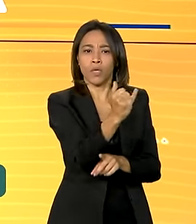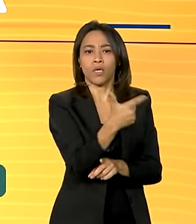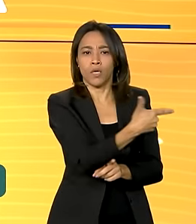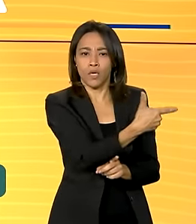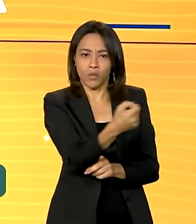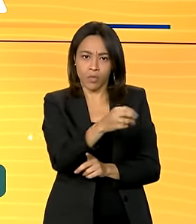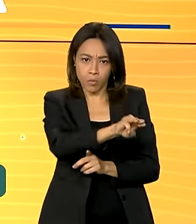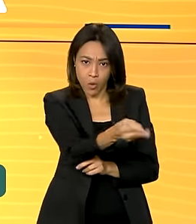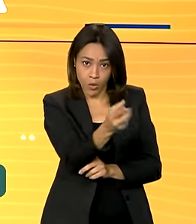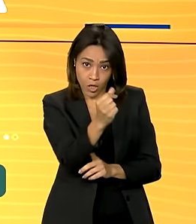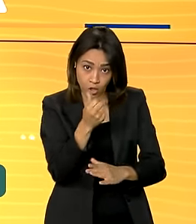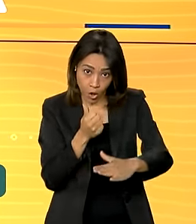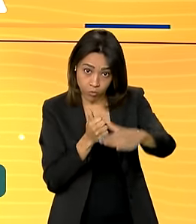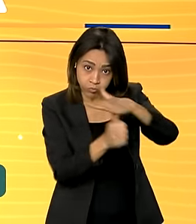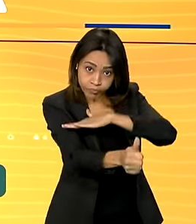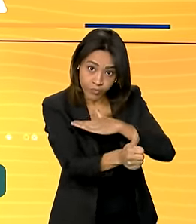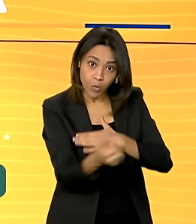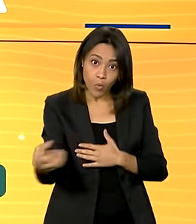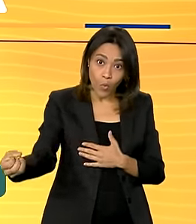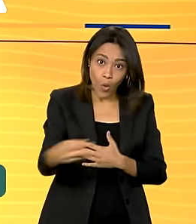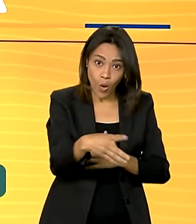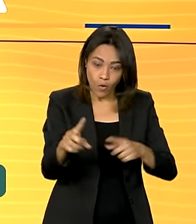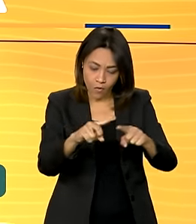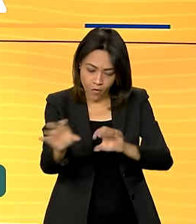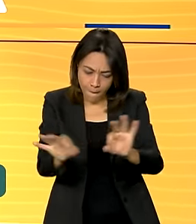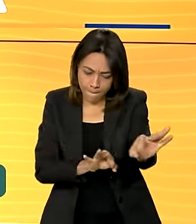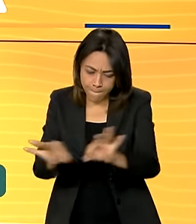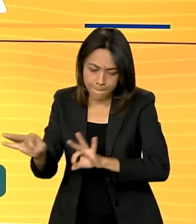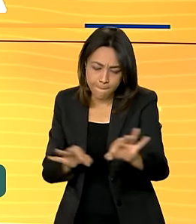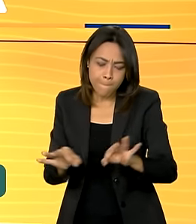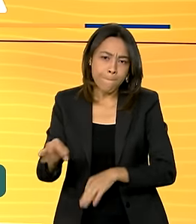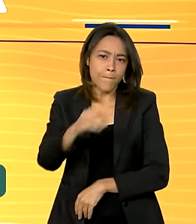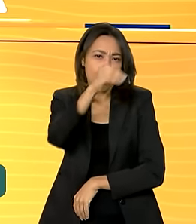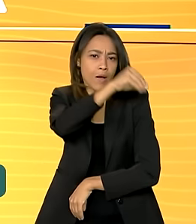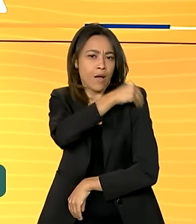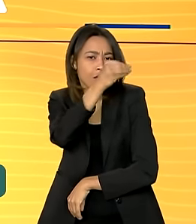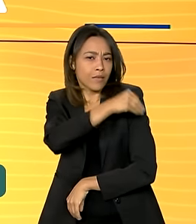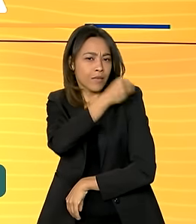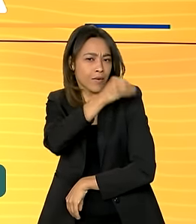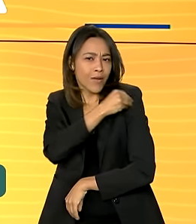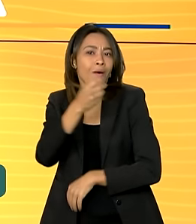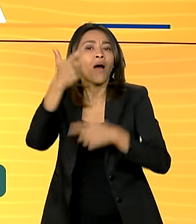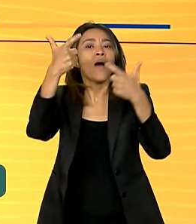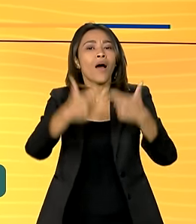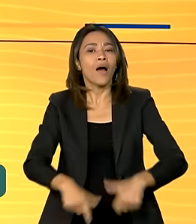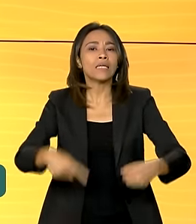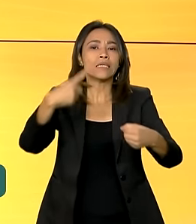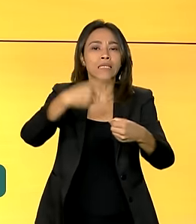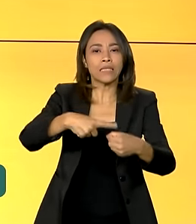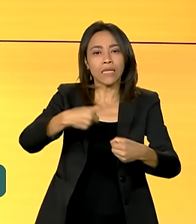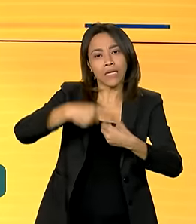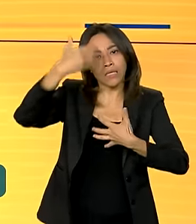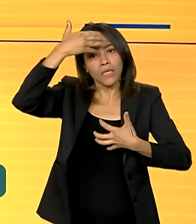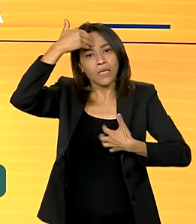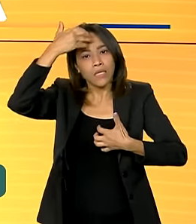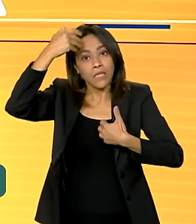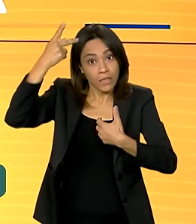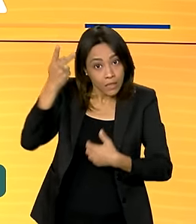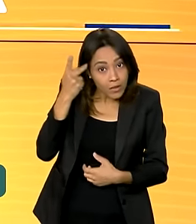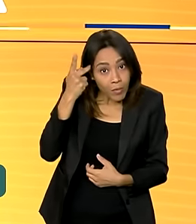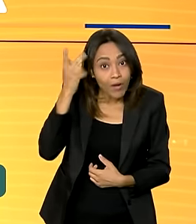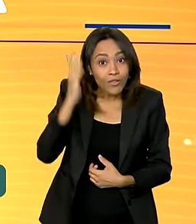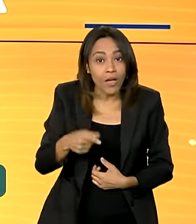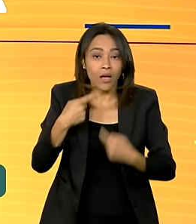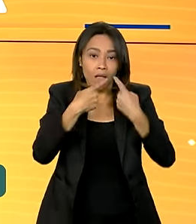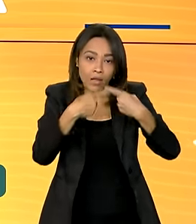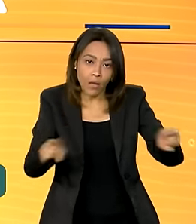reais em investimentos, uma nova planta industrial de etanol de segunda geração de Guariba, no interior de São Paulo, foi inaugurada